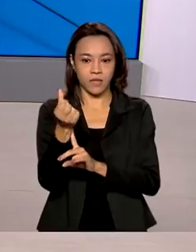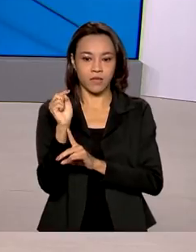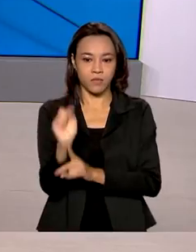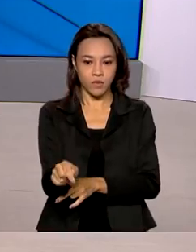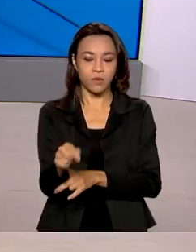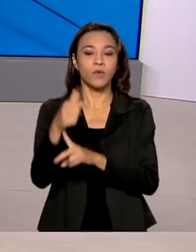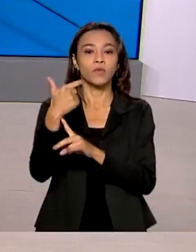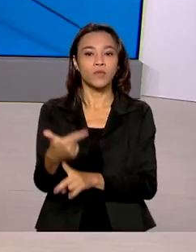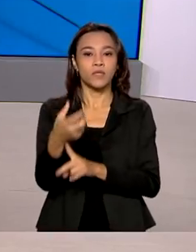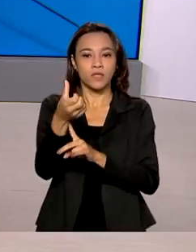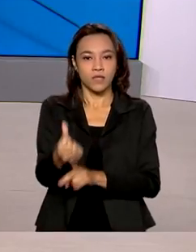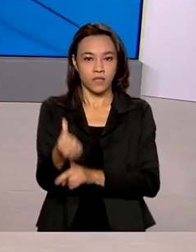263.